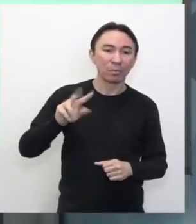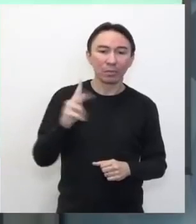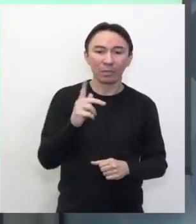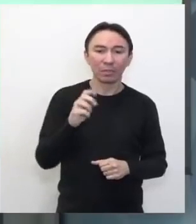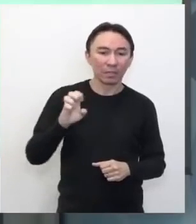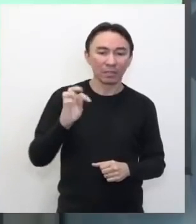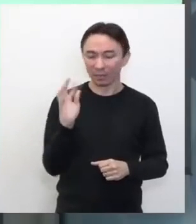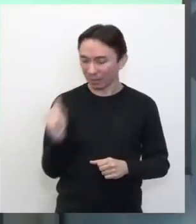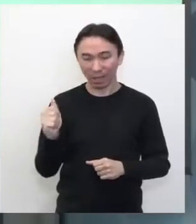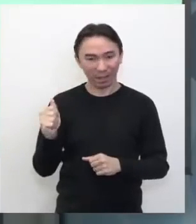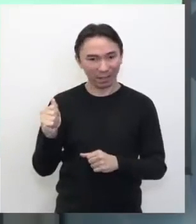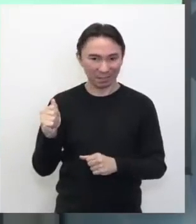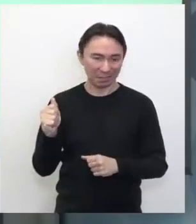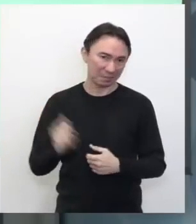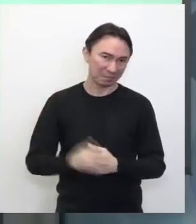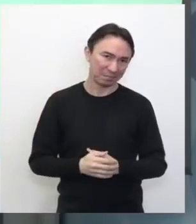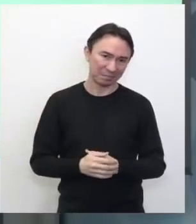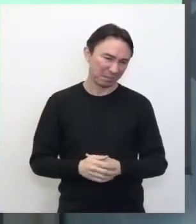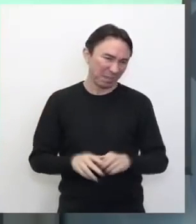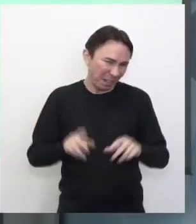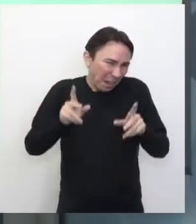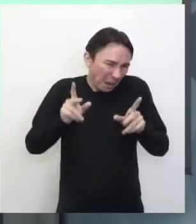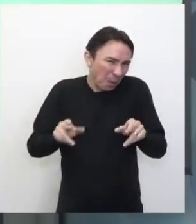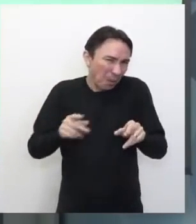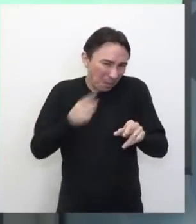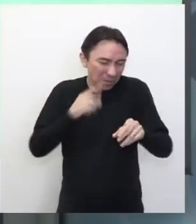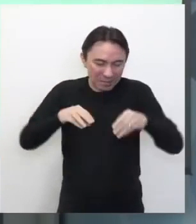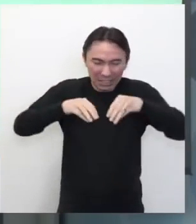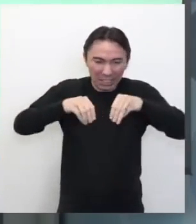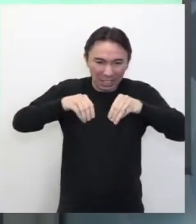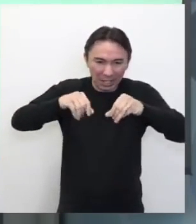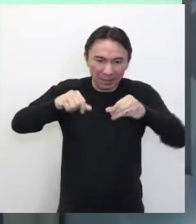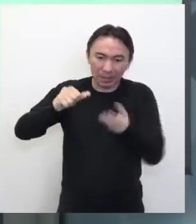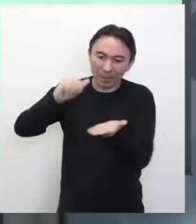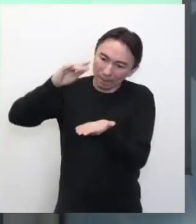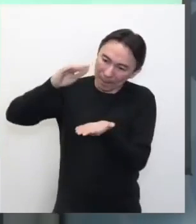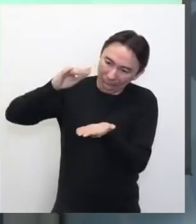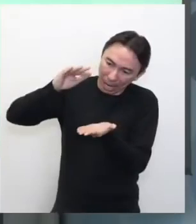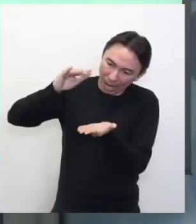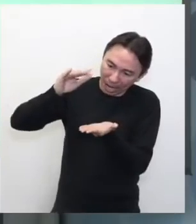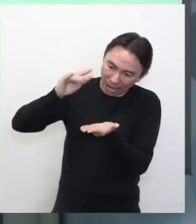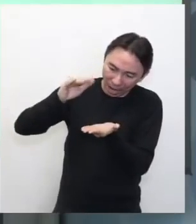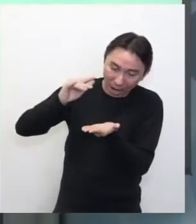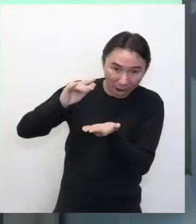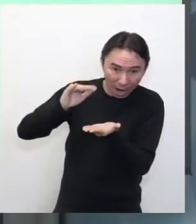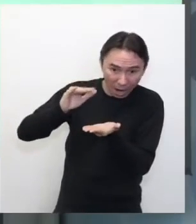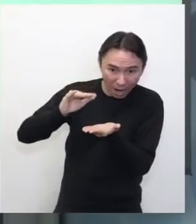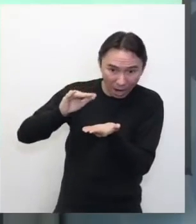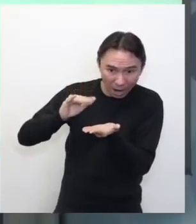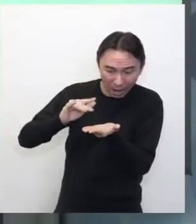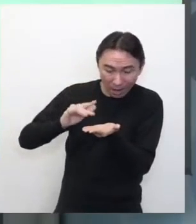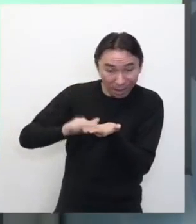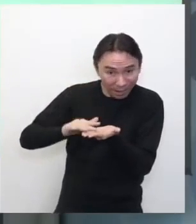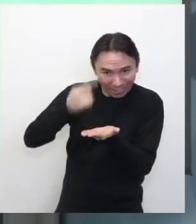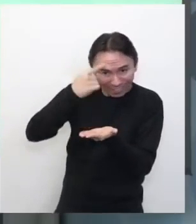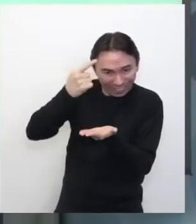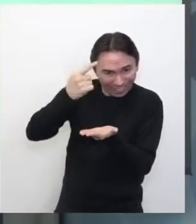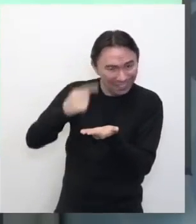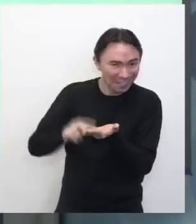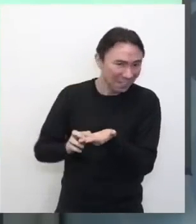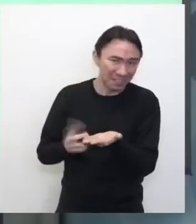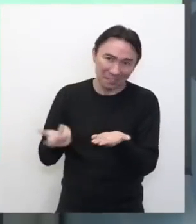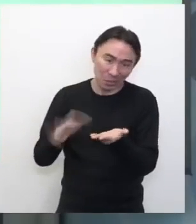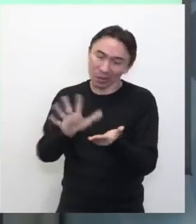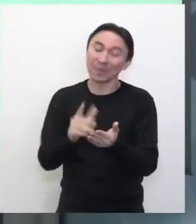água. Ele funciona basicamente igual ao relógio de areia, né? Ou a Ampulheta, né? Ele funciona basicamente igual e ele tem ali a ideia